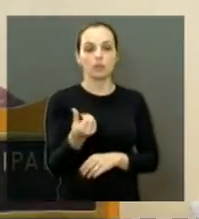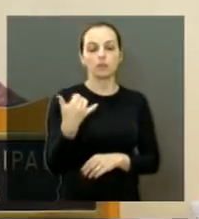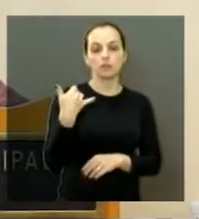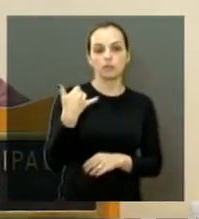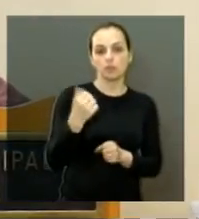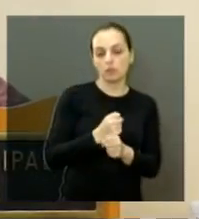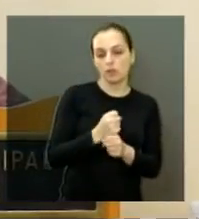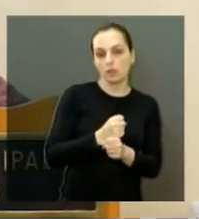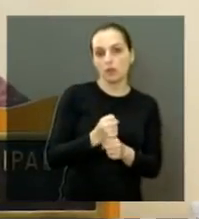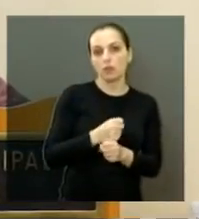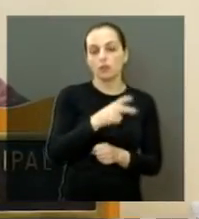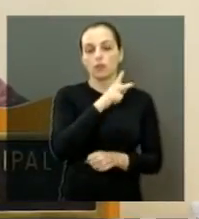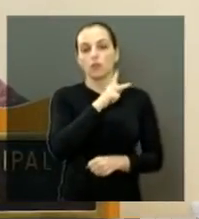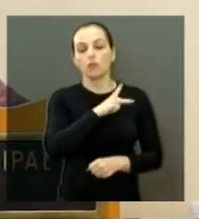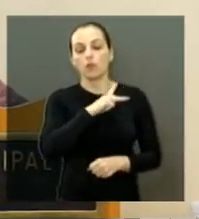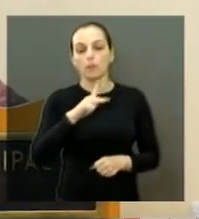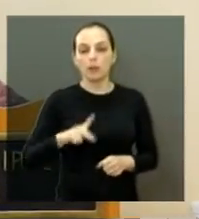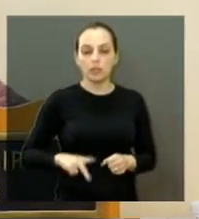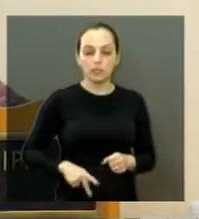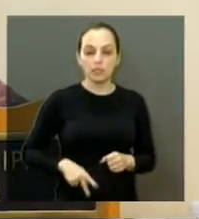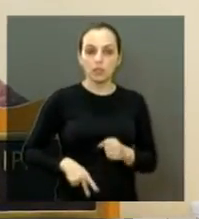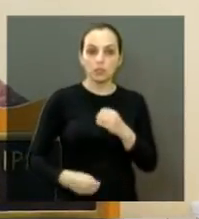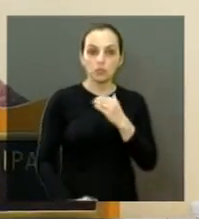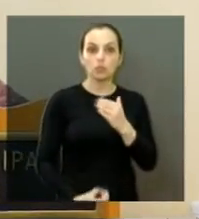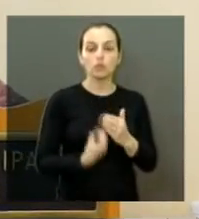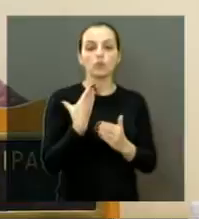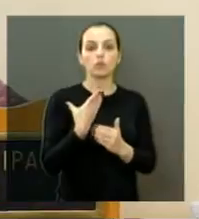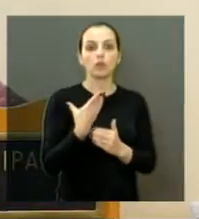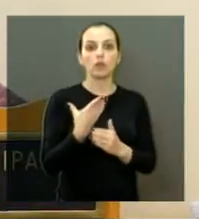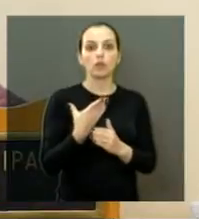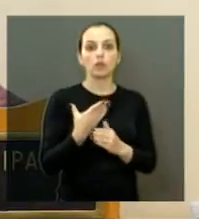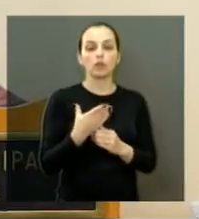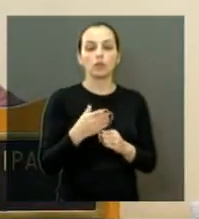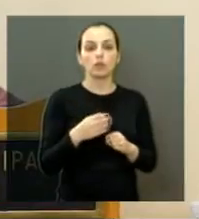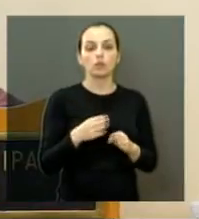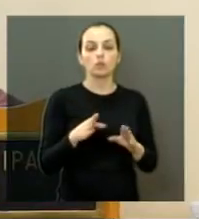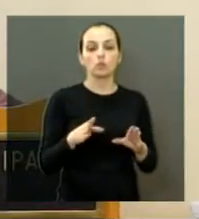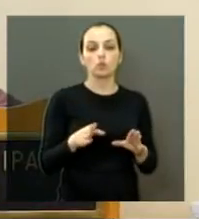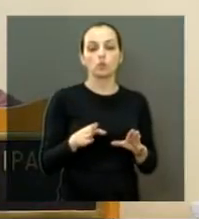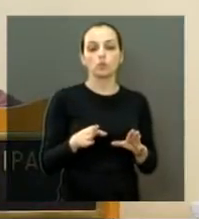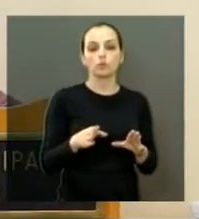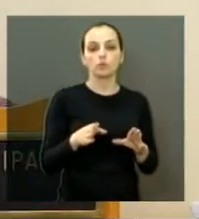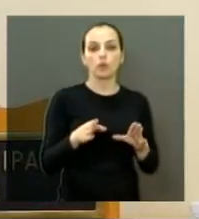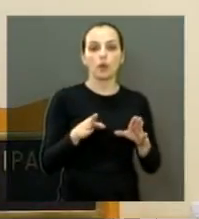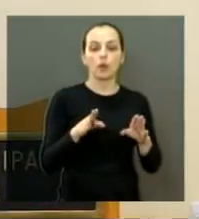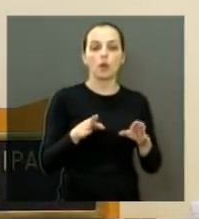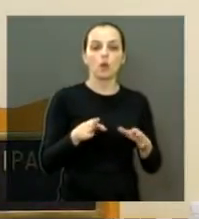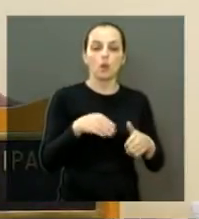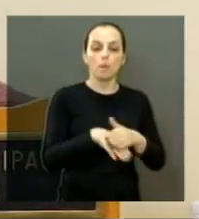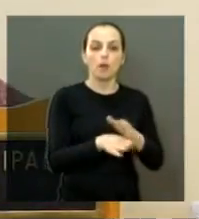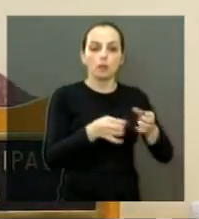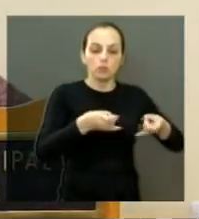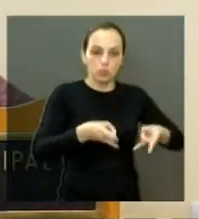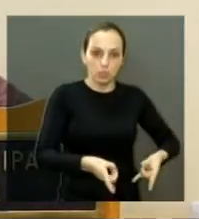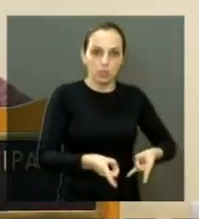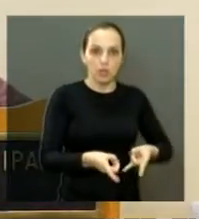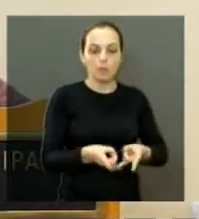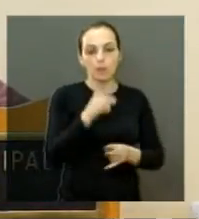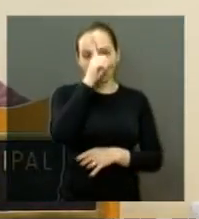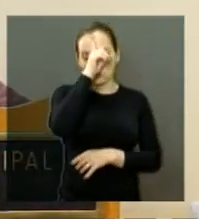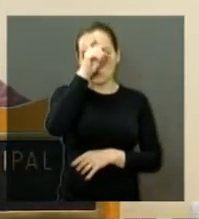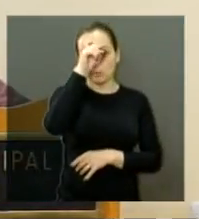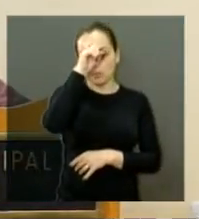cinco mandatos e um dos fundadores do Banco de Camas Hospitalares. Ele que, no dia 31 de